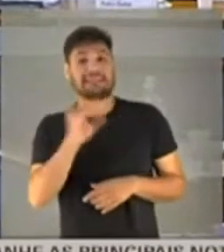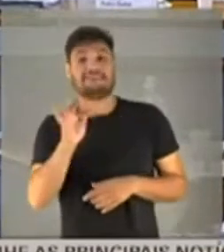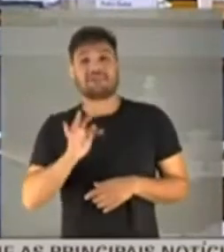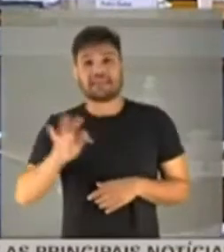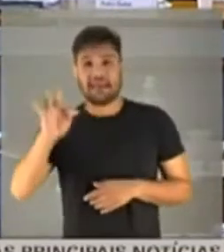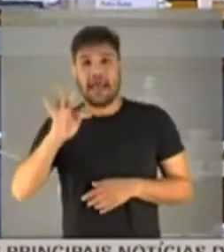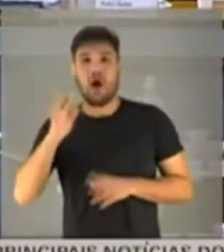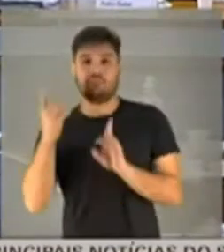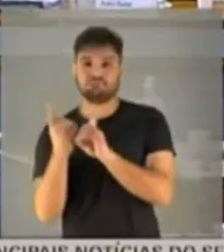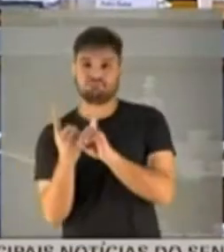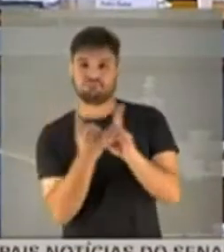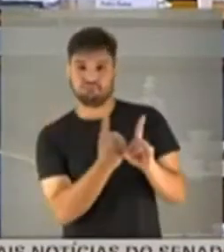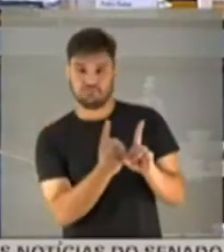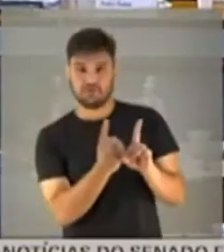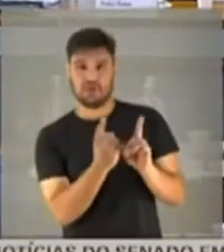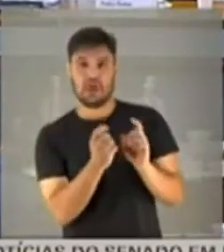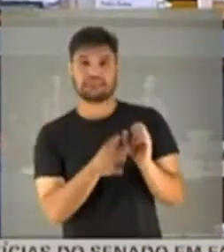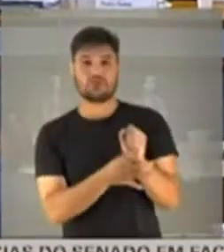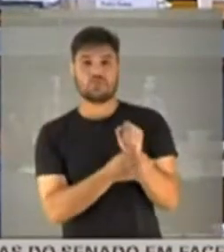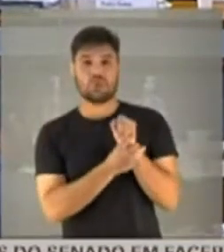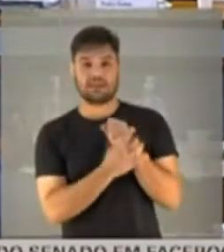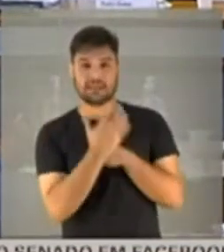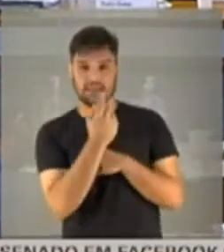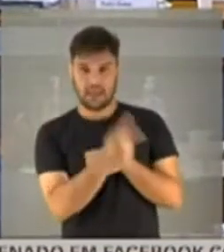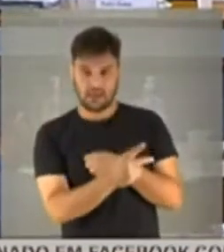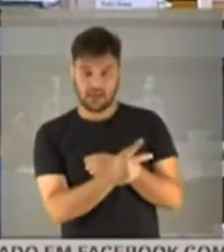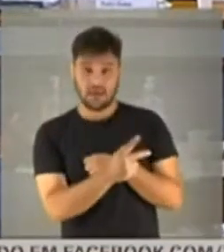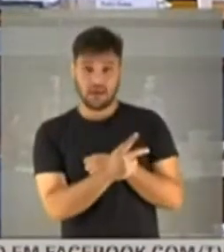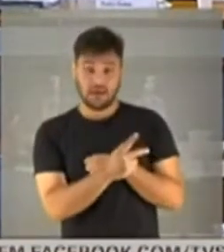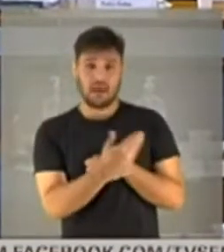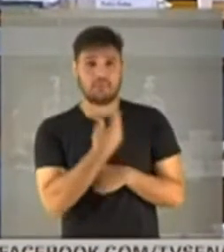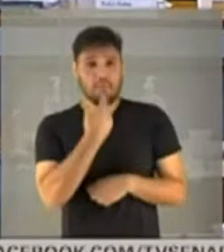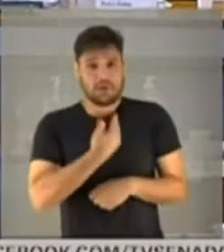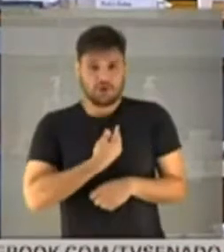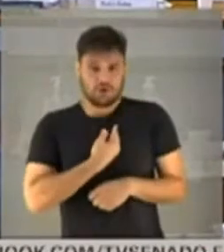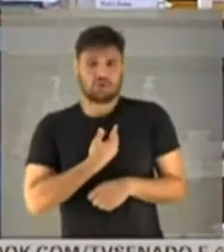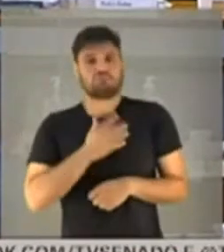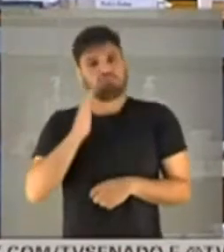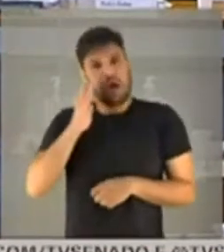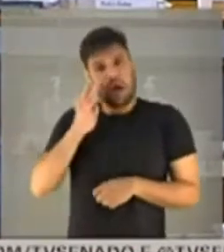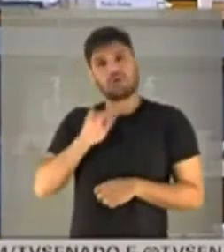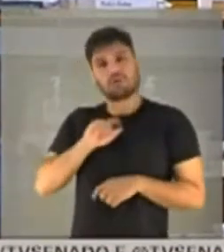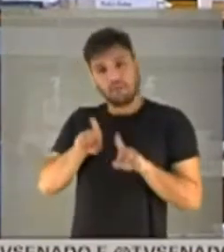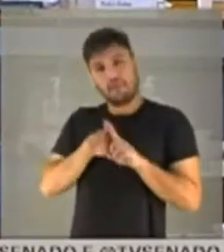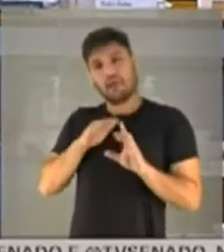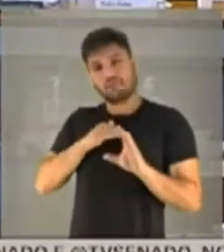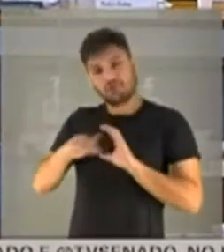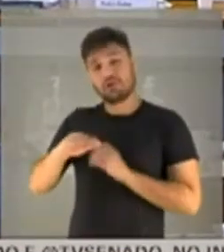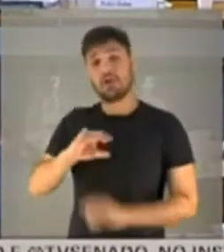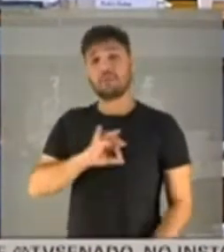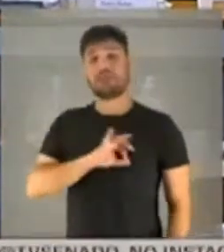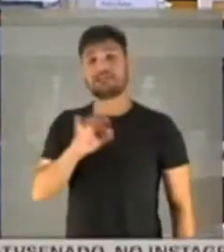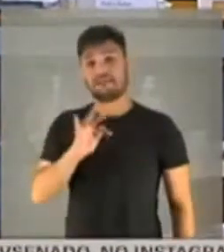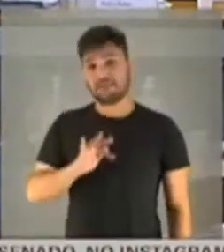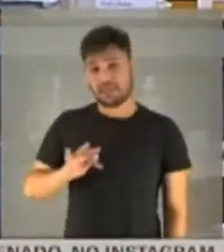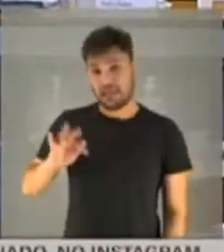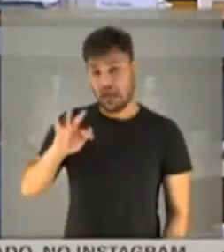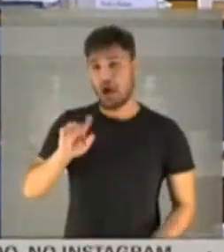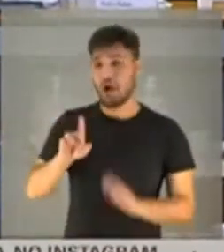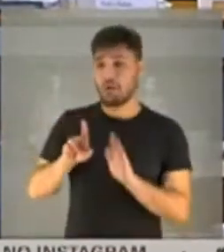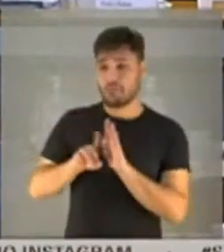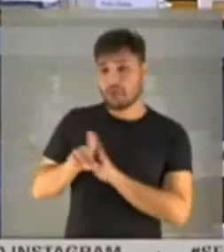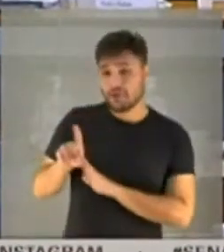pedido para a proteção a ele, como também encaminhei à Polícia Federal ontem, um pedido para saber